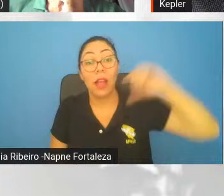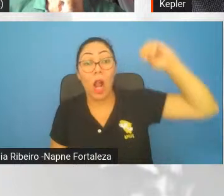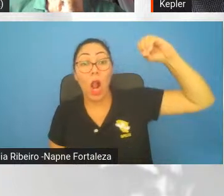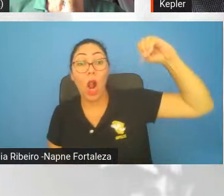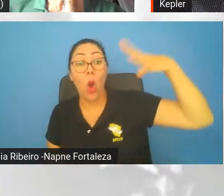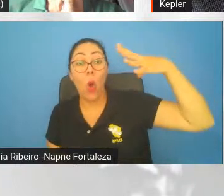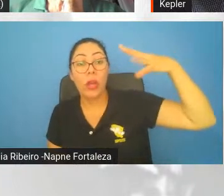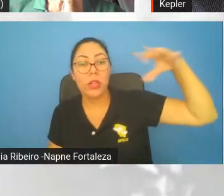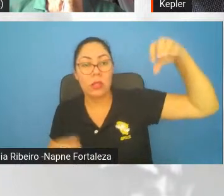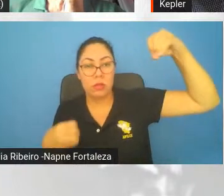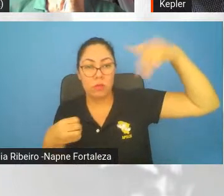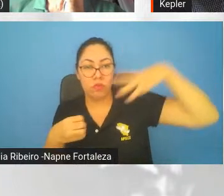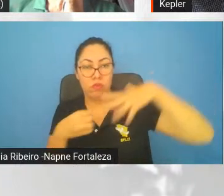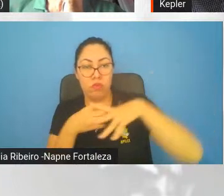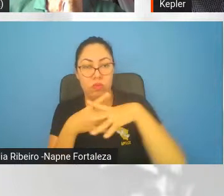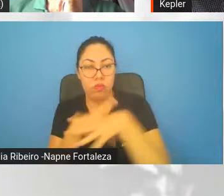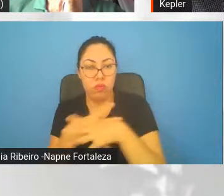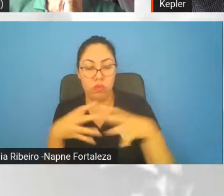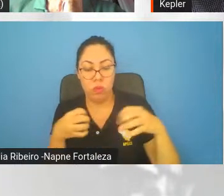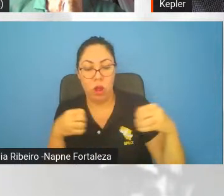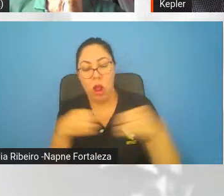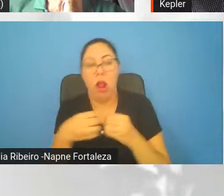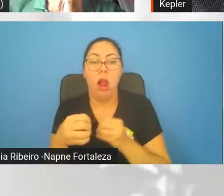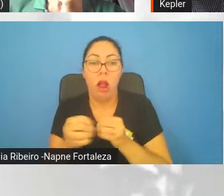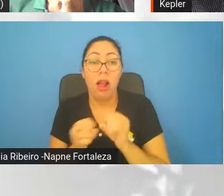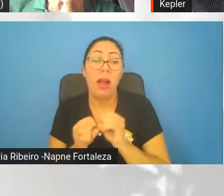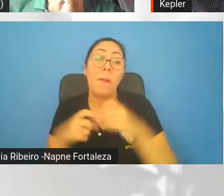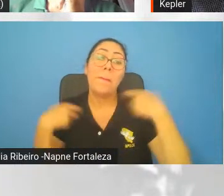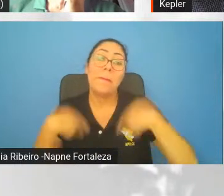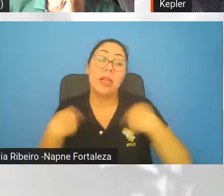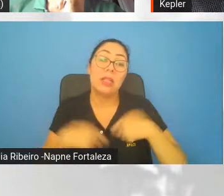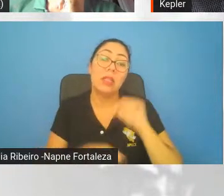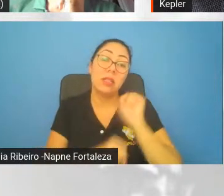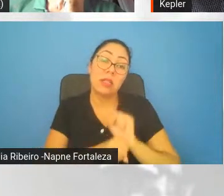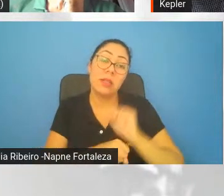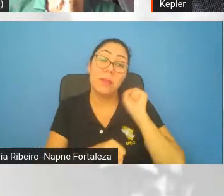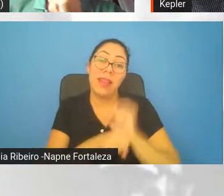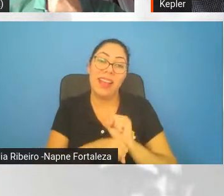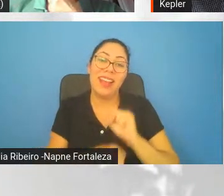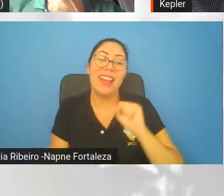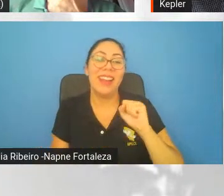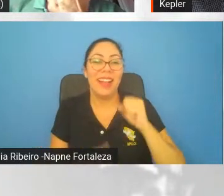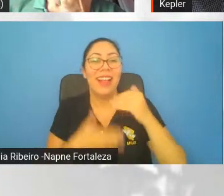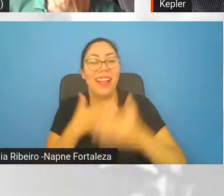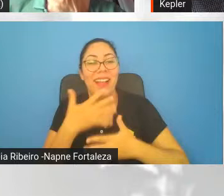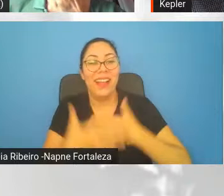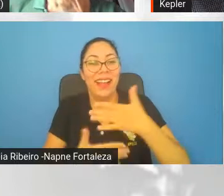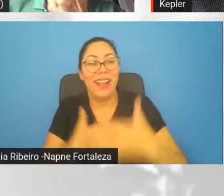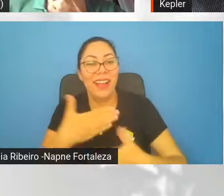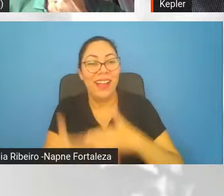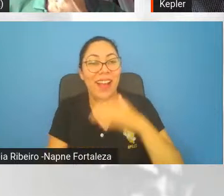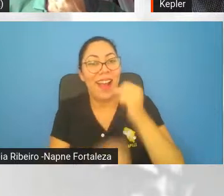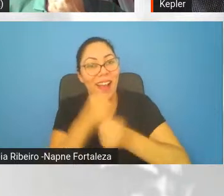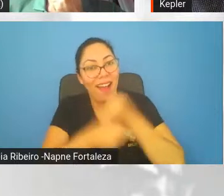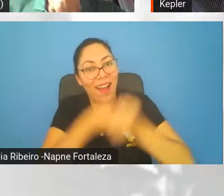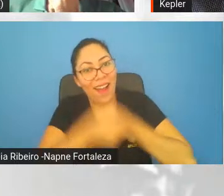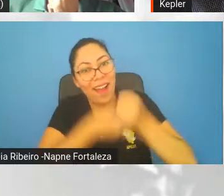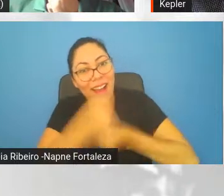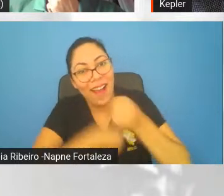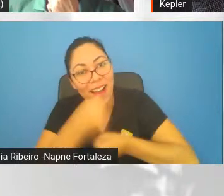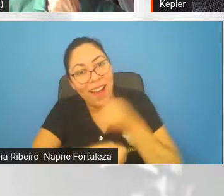esperar o tempo passar, o universo resfriar, até que chegue uma coisa que a gente chama de época de recombinação.